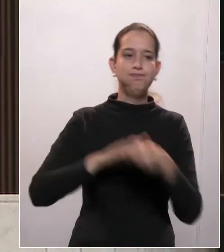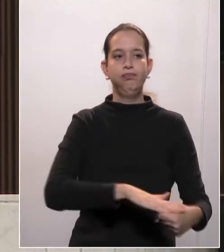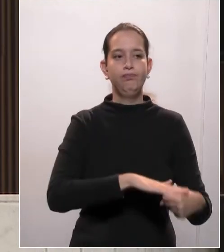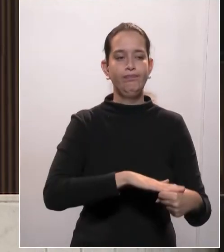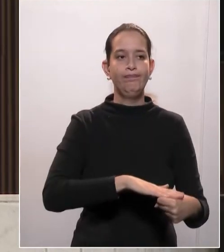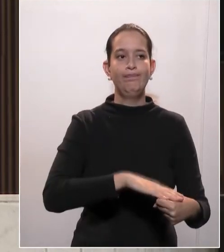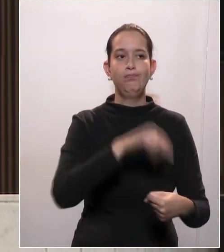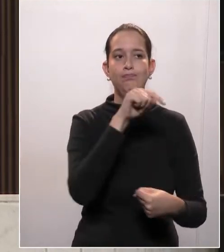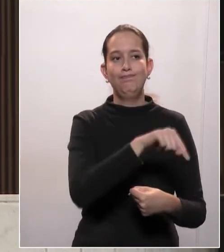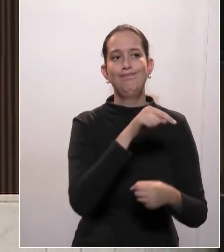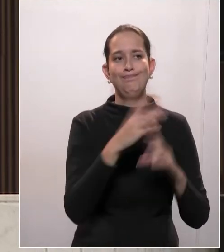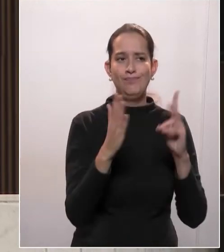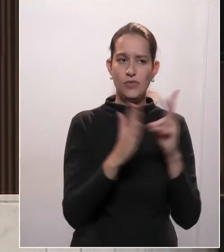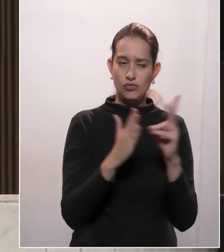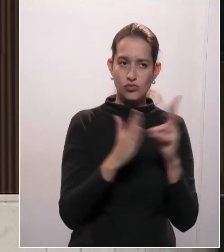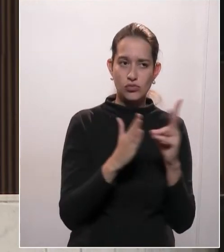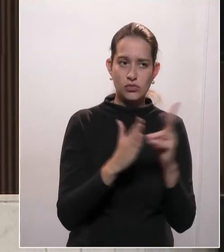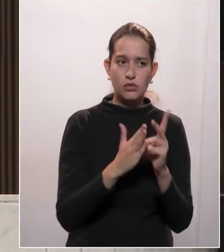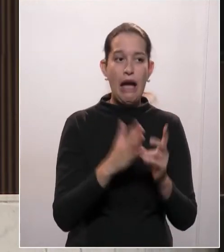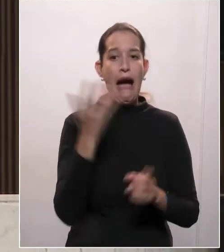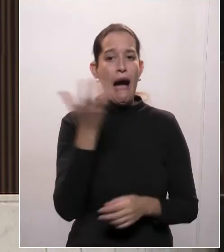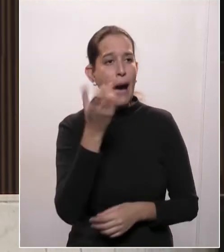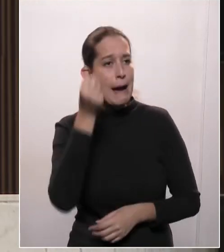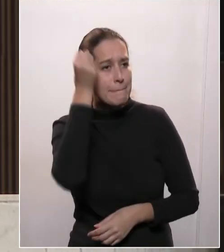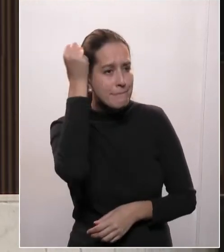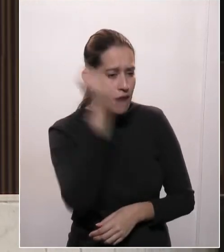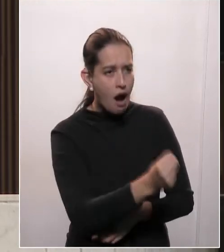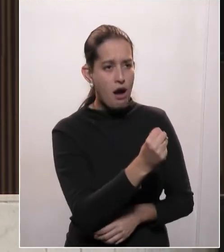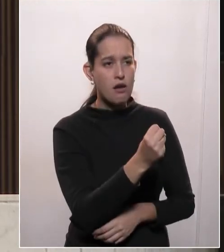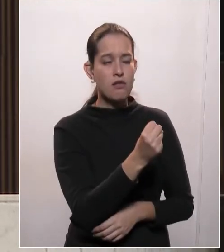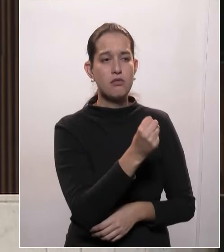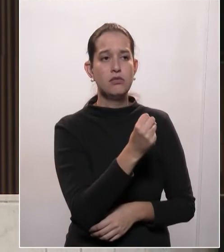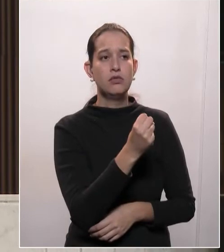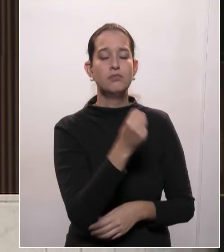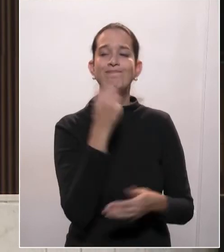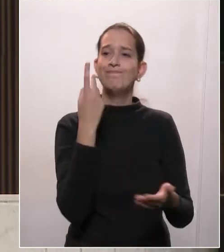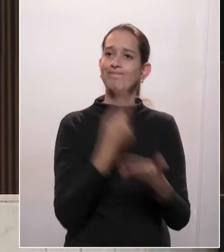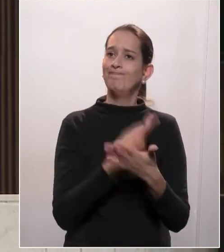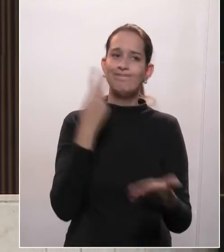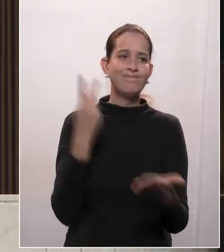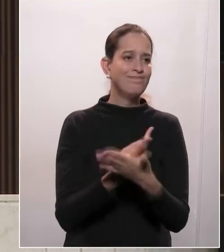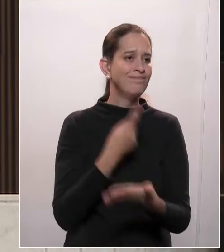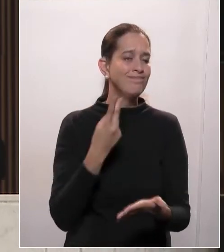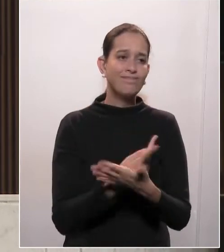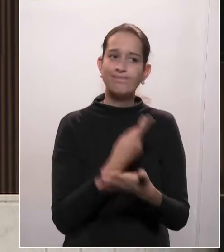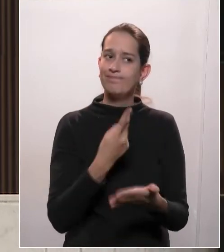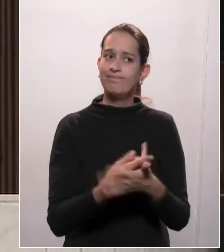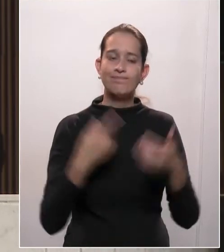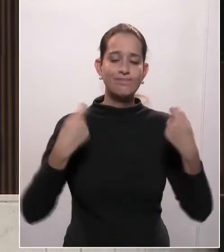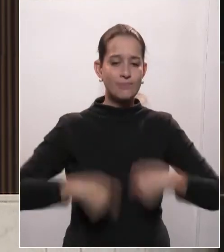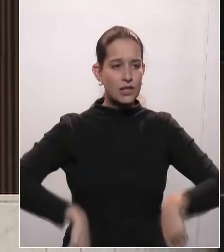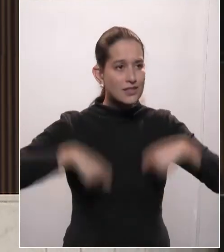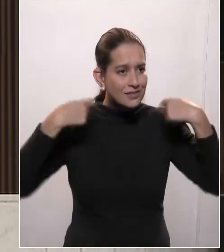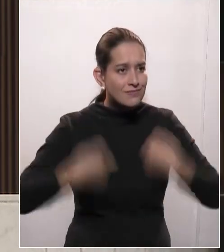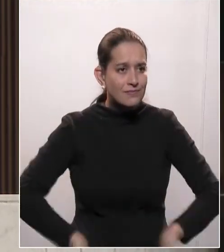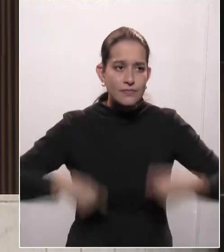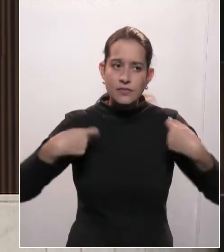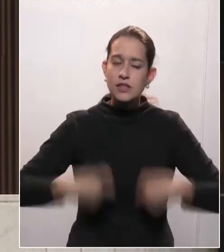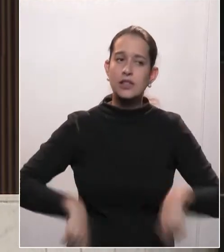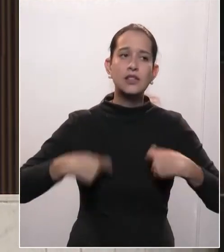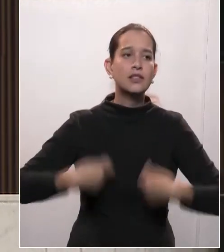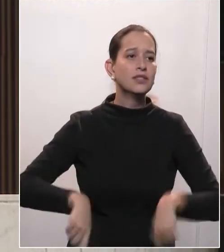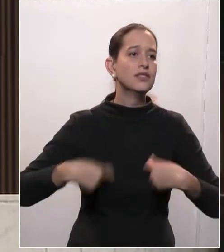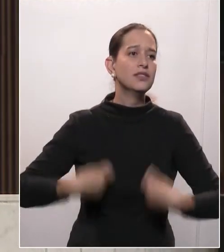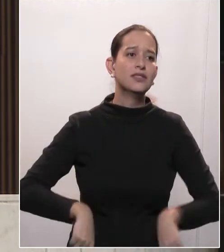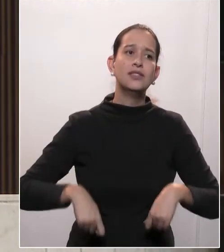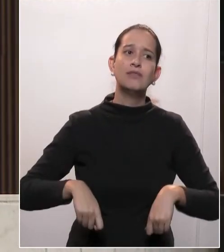para matá-los. Isso está errado. Isso precisa de